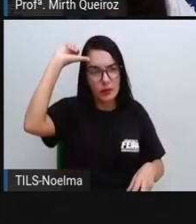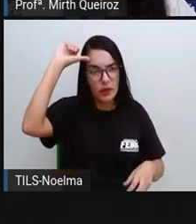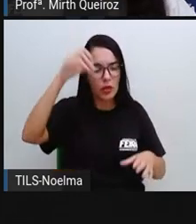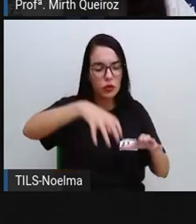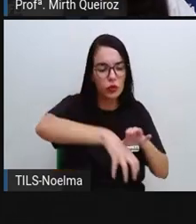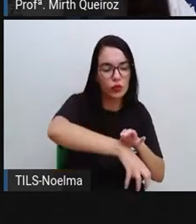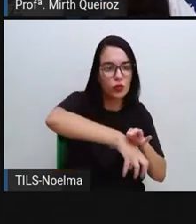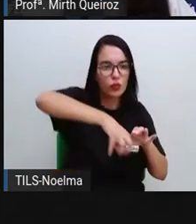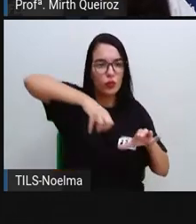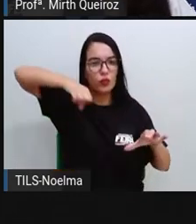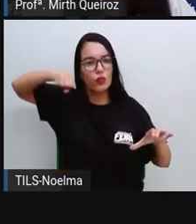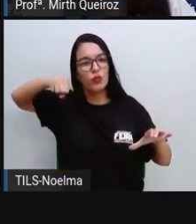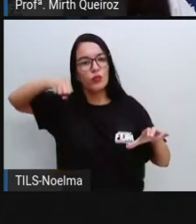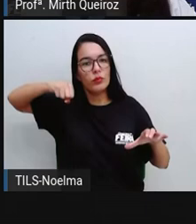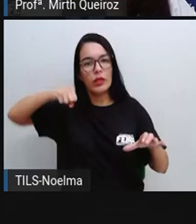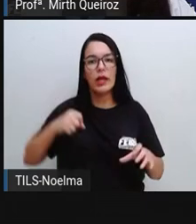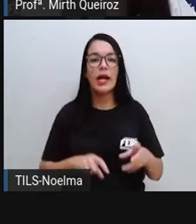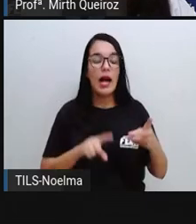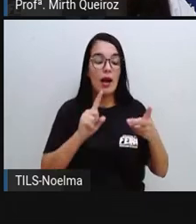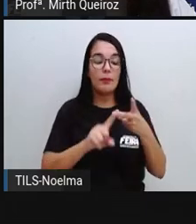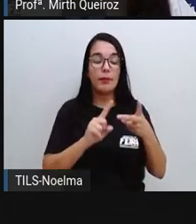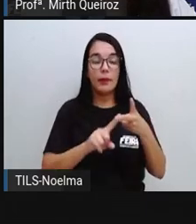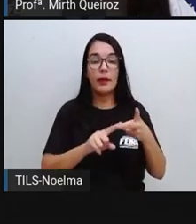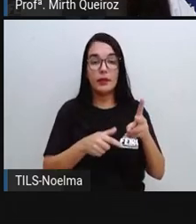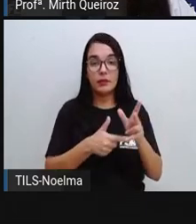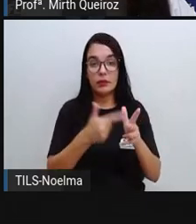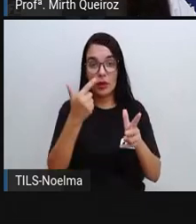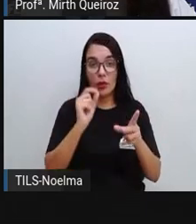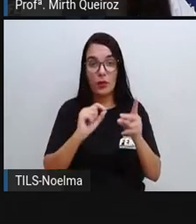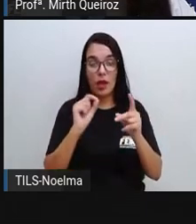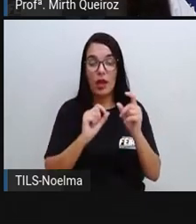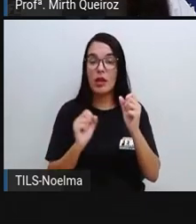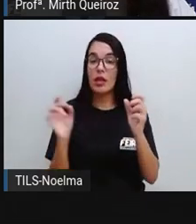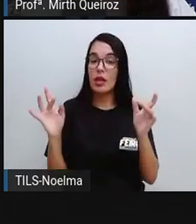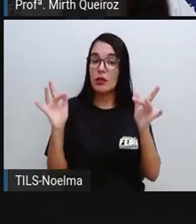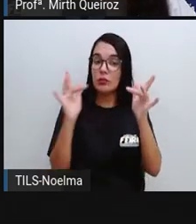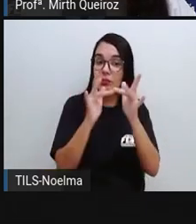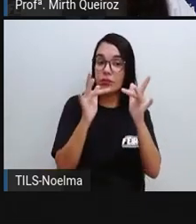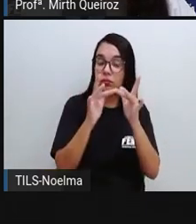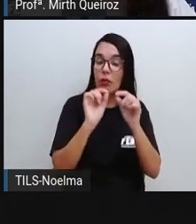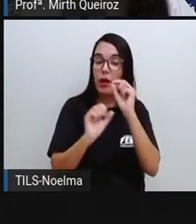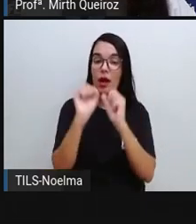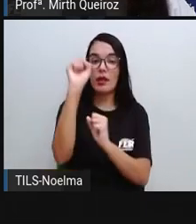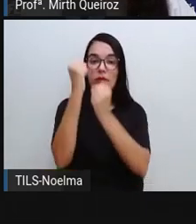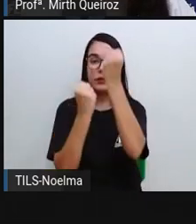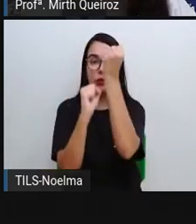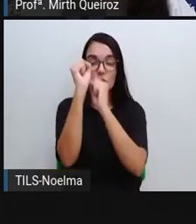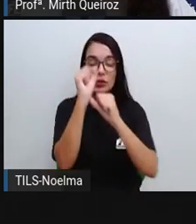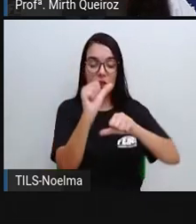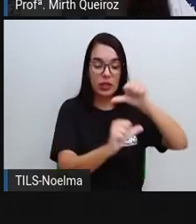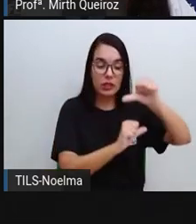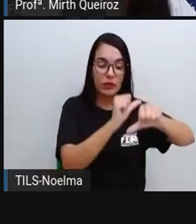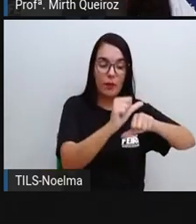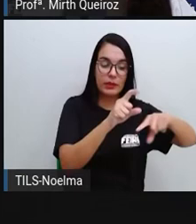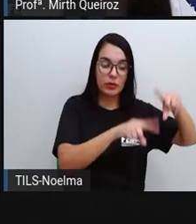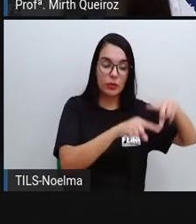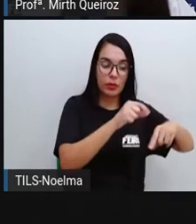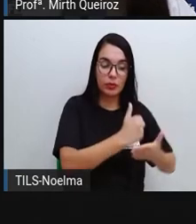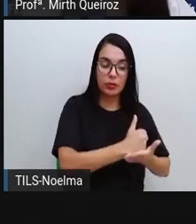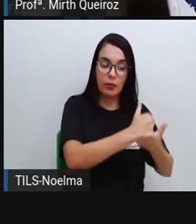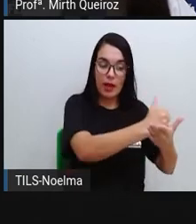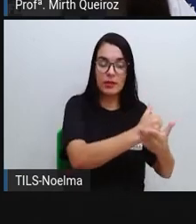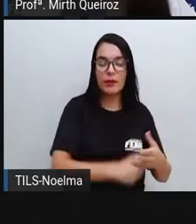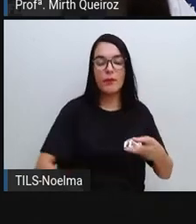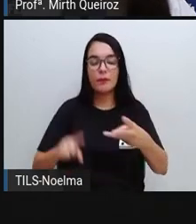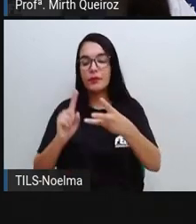extrativismo, né? Já o setor secundário vai estar ligado à indústria, que é a transformação da matéria-prima, e o setor